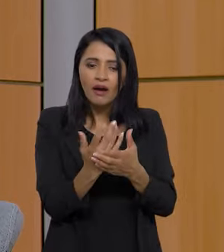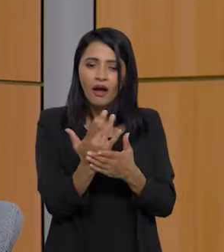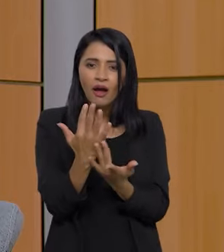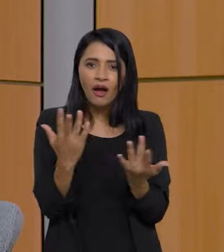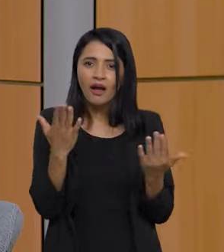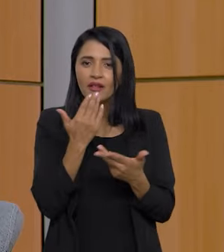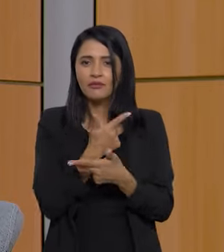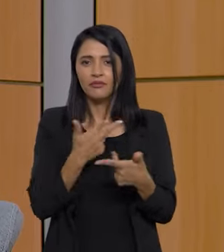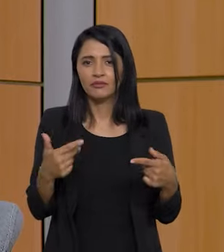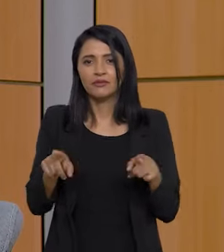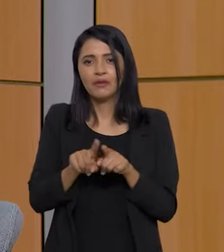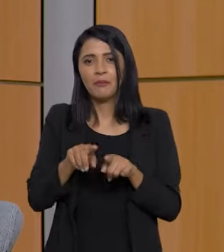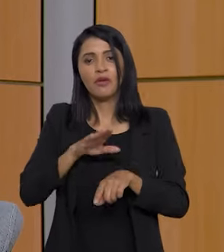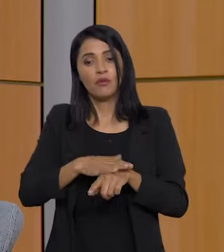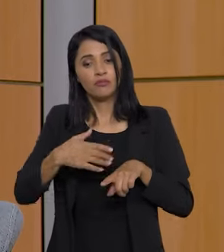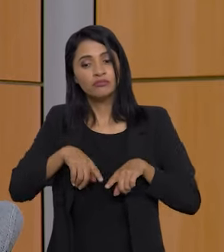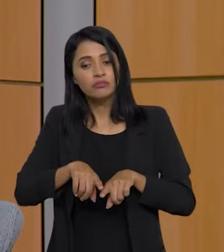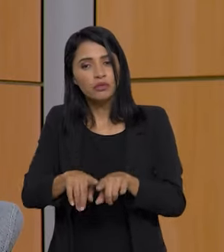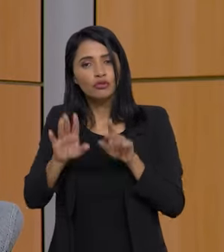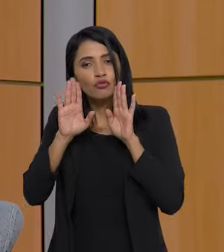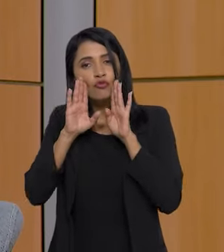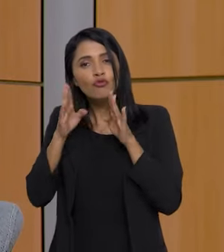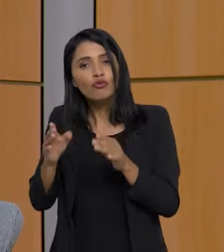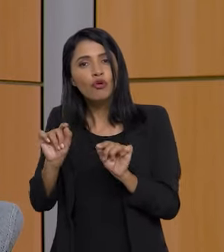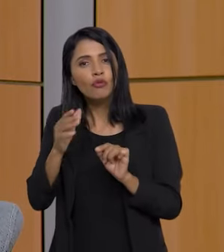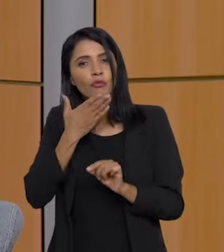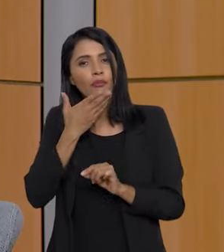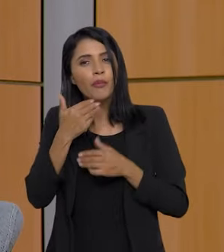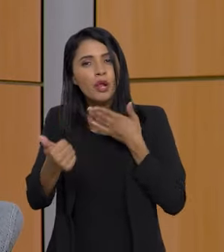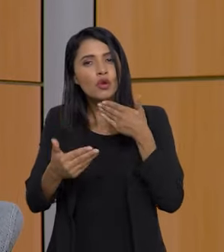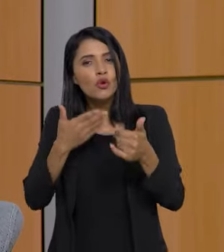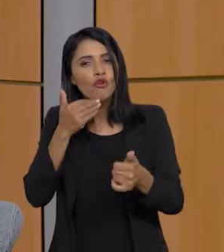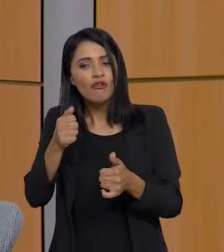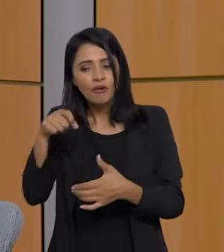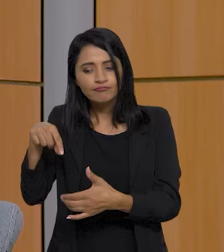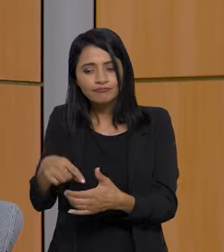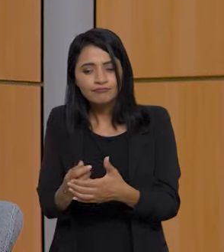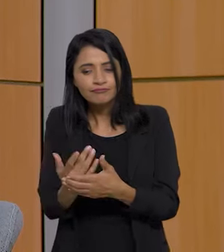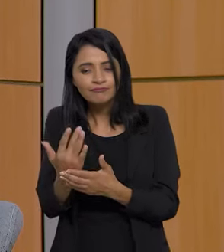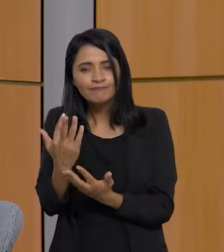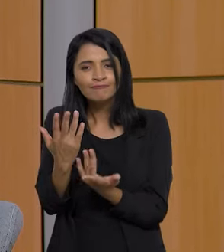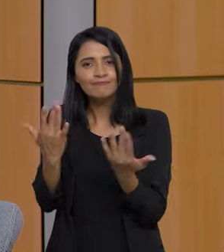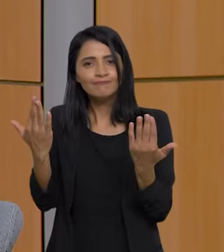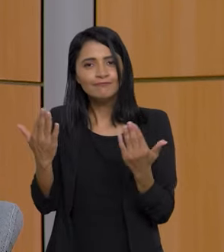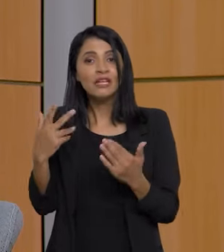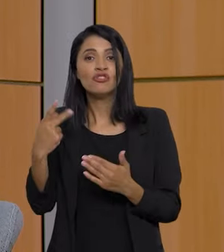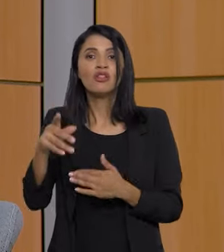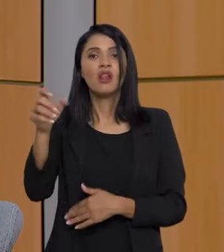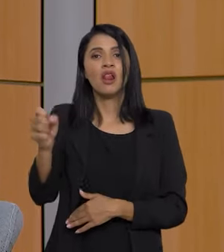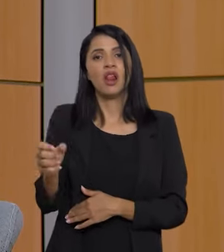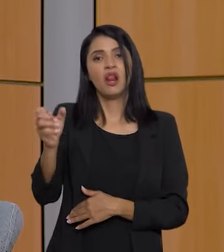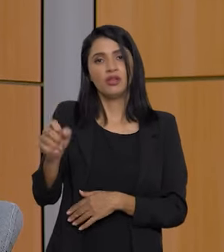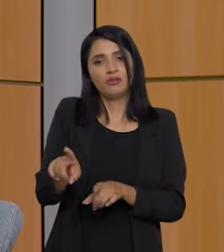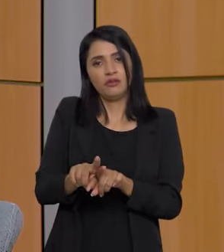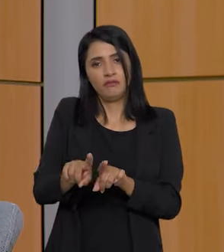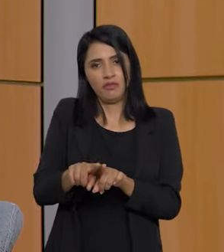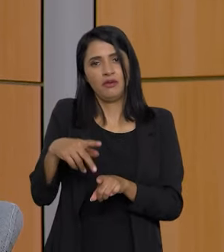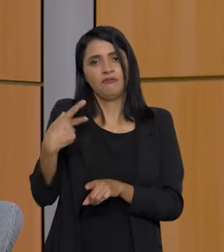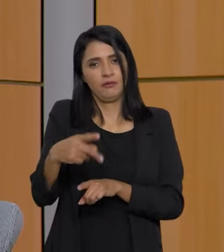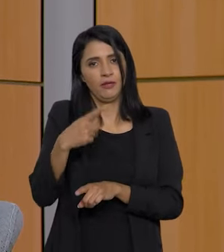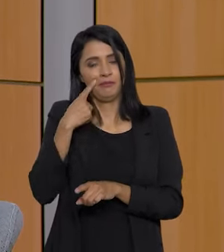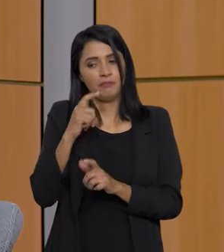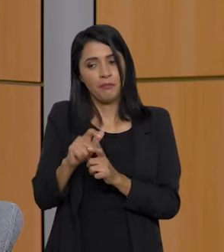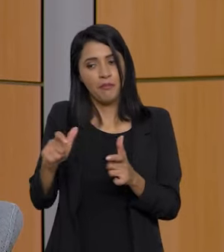alimentos. Ao mesmo tempo nós estamos voltados a melhorar a produtividade na produção de leite do